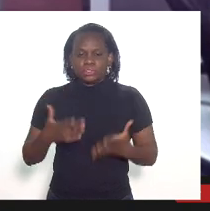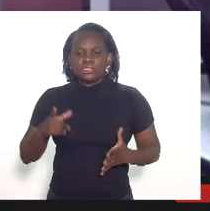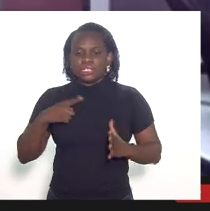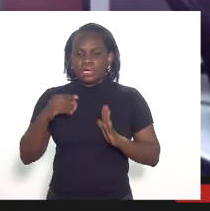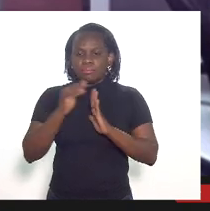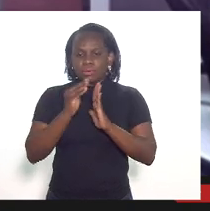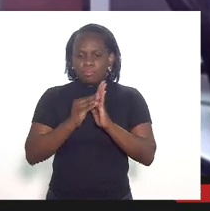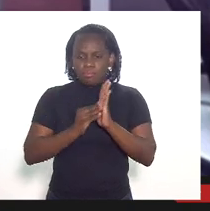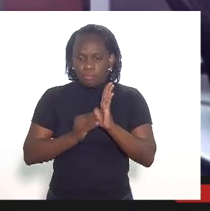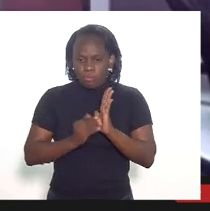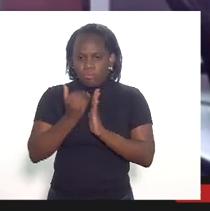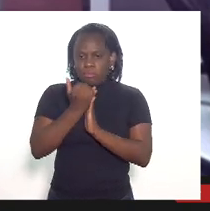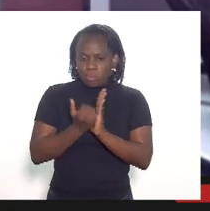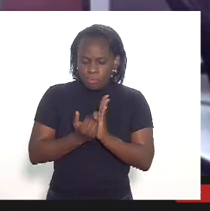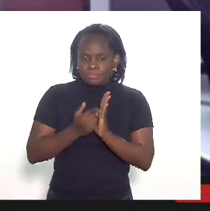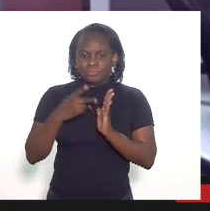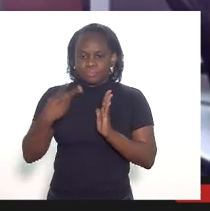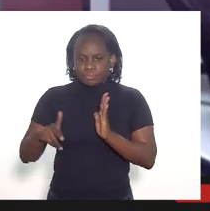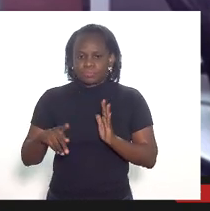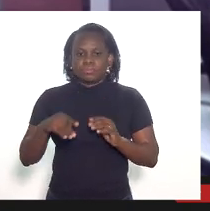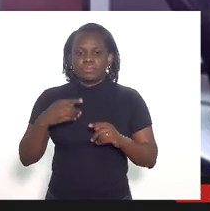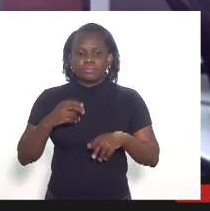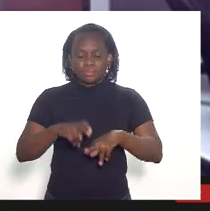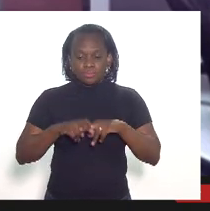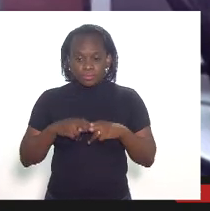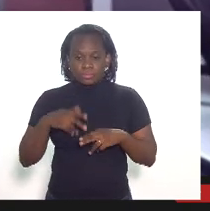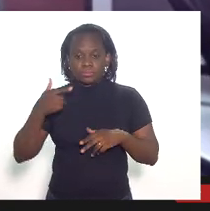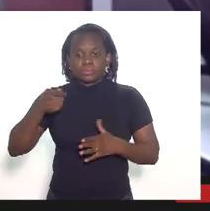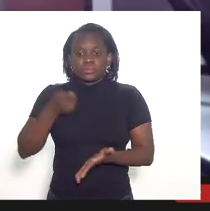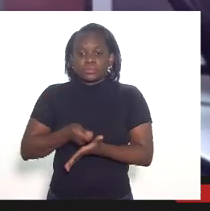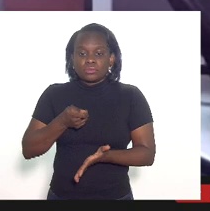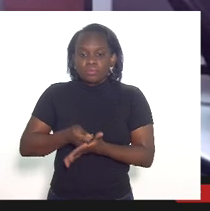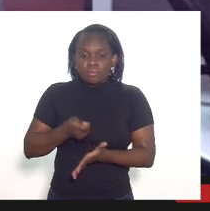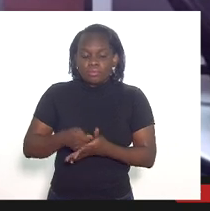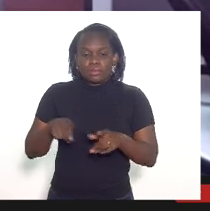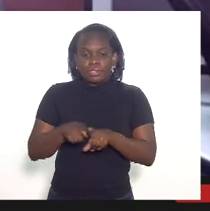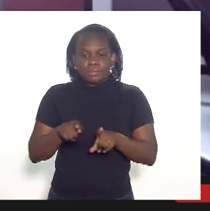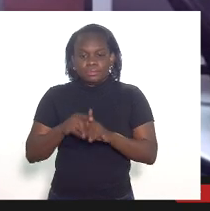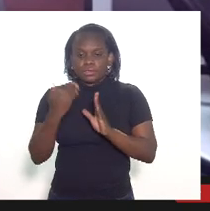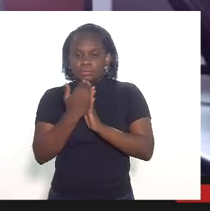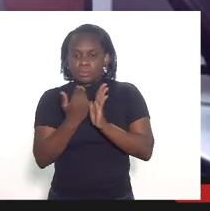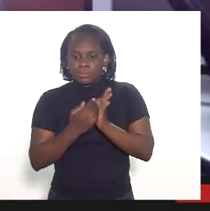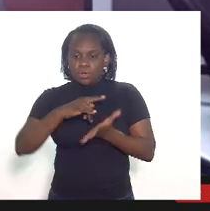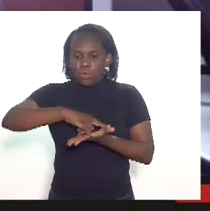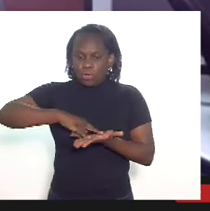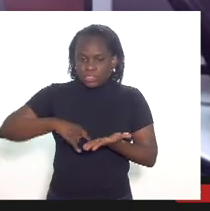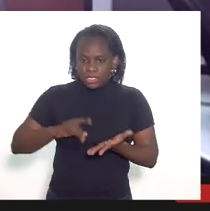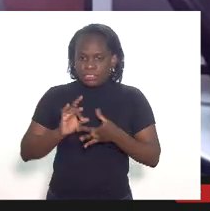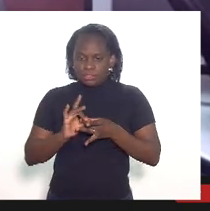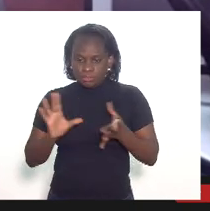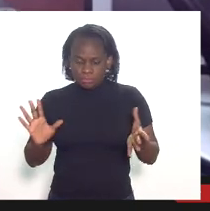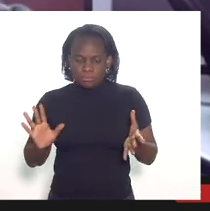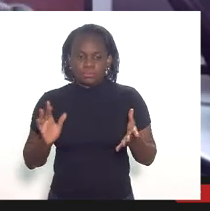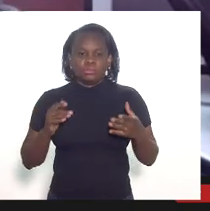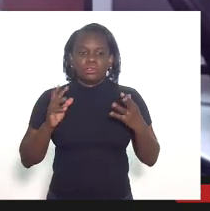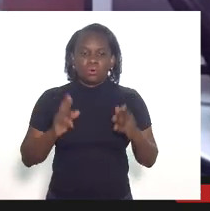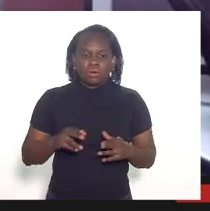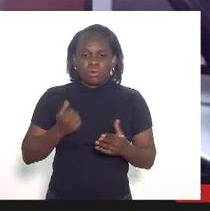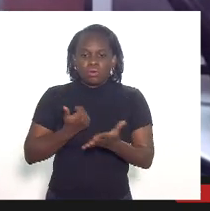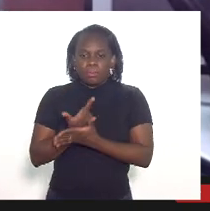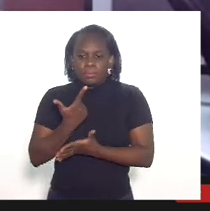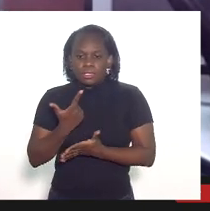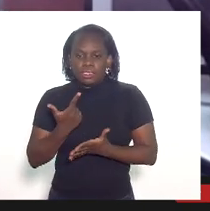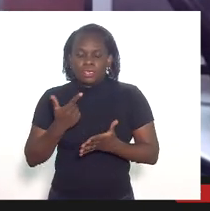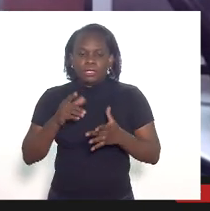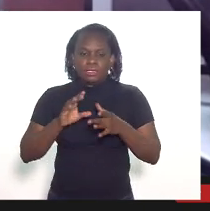gastos incorritos pelo concessionário por força de suas obrigações e nos termos do contrato de concessão tais como obtenção